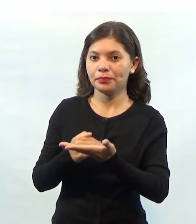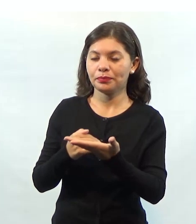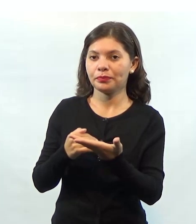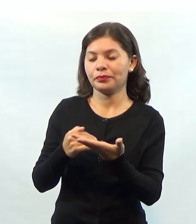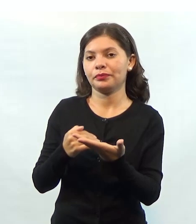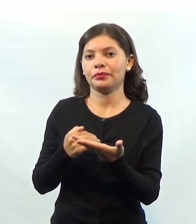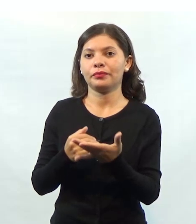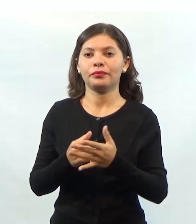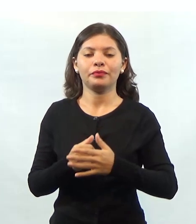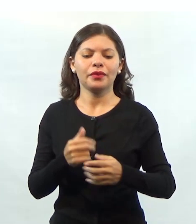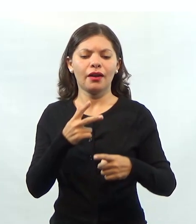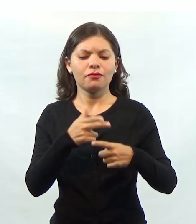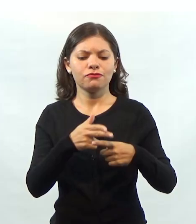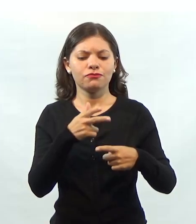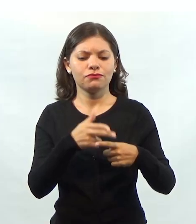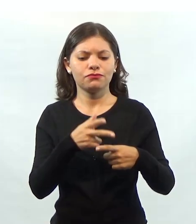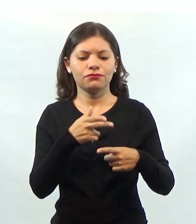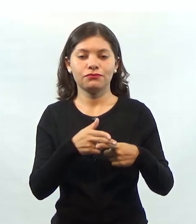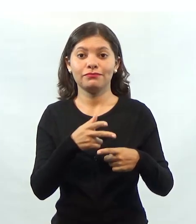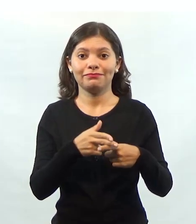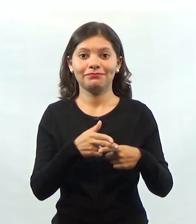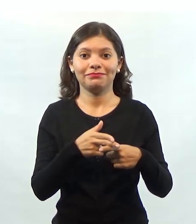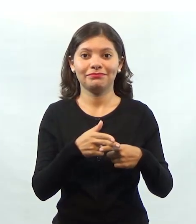colheres, facas,